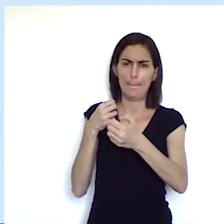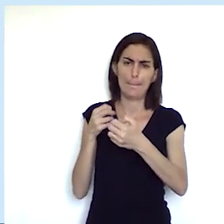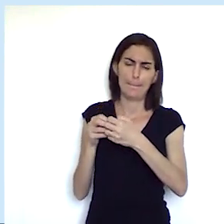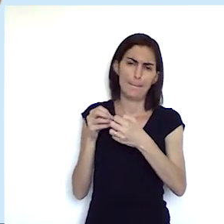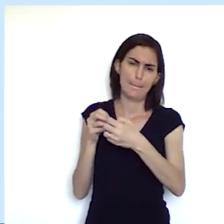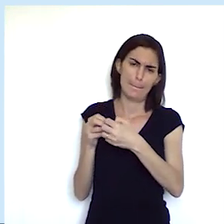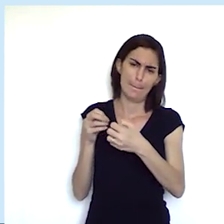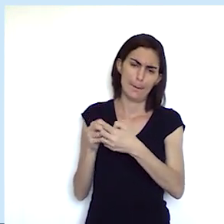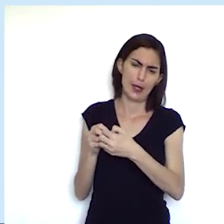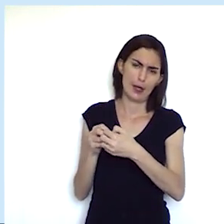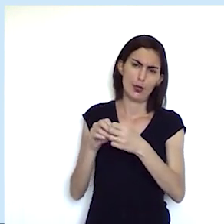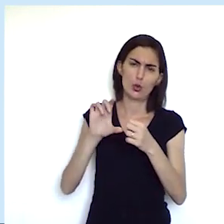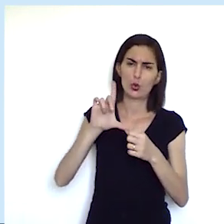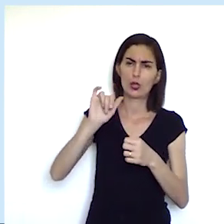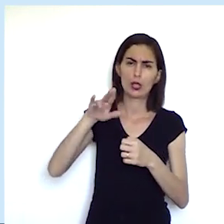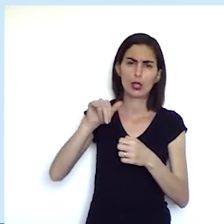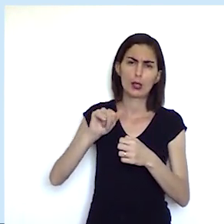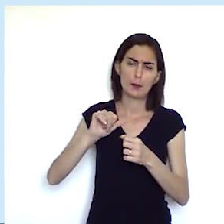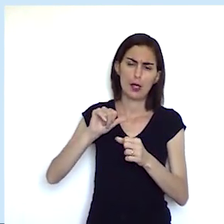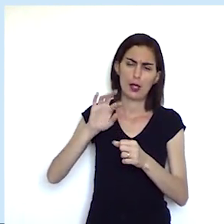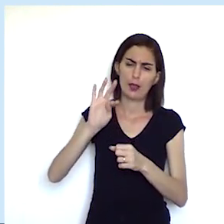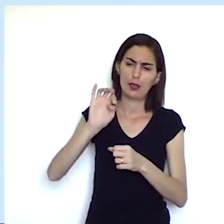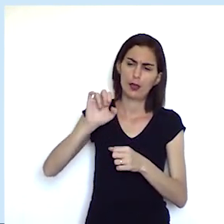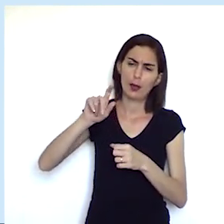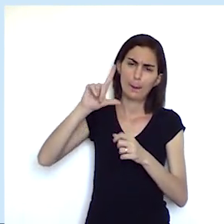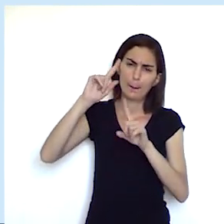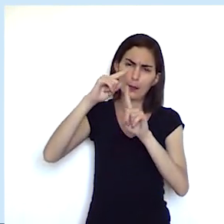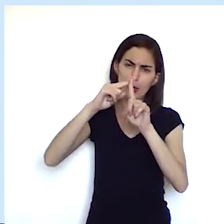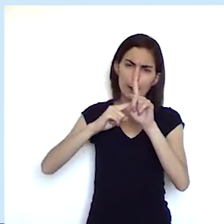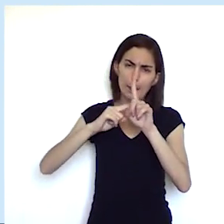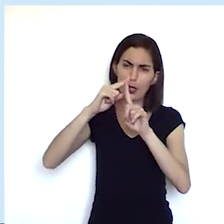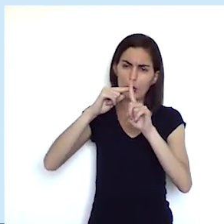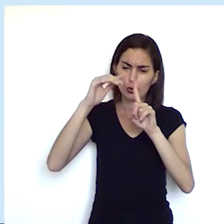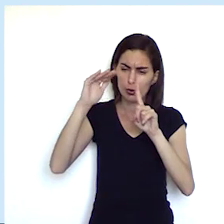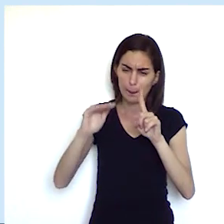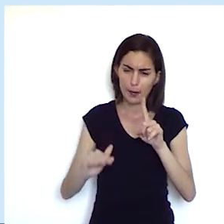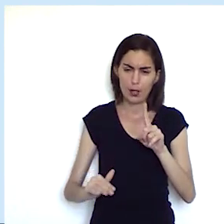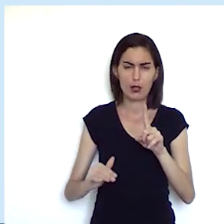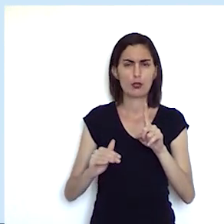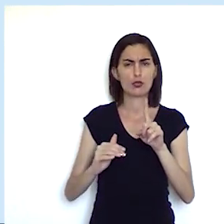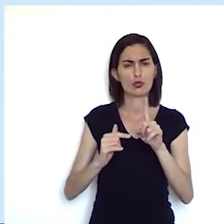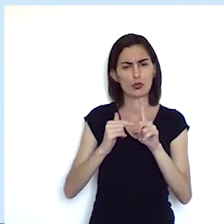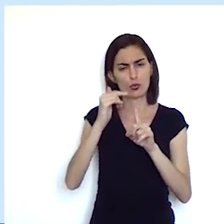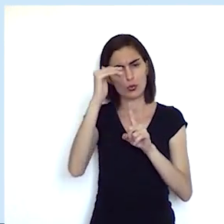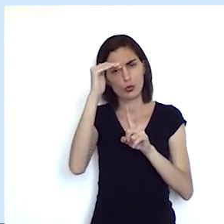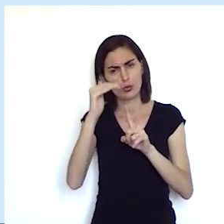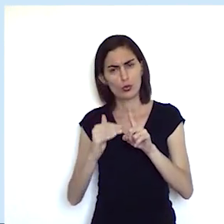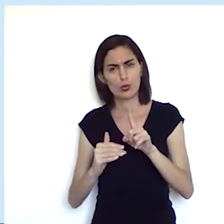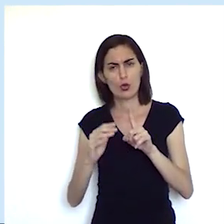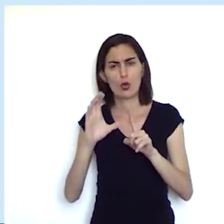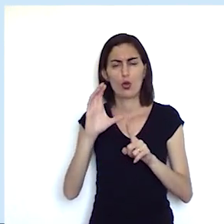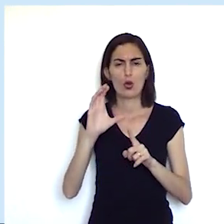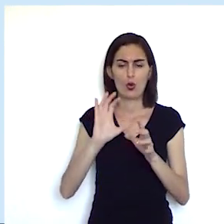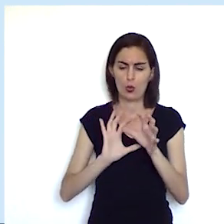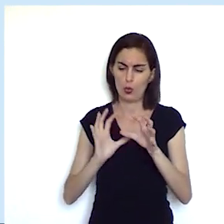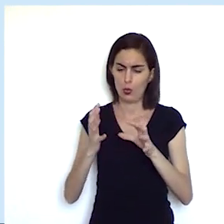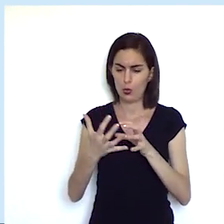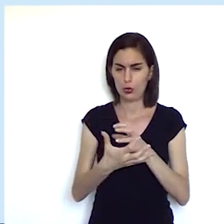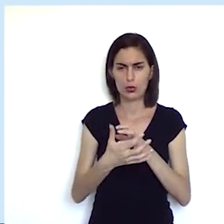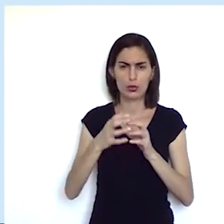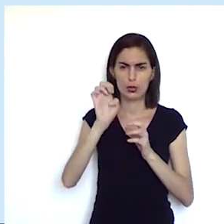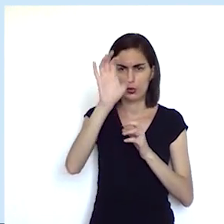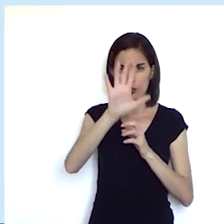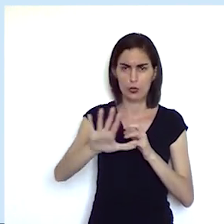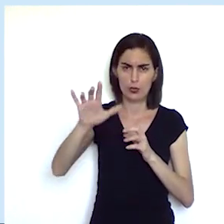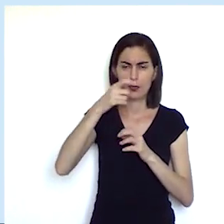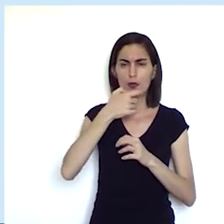clima mais temperado baixa temperatura mais próximo das temperaturas do continente europeu